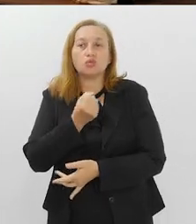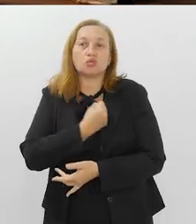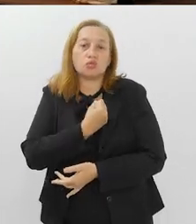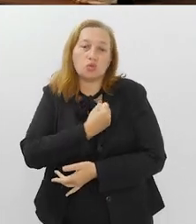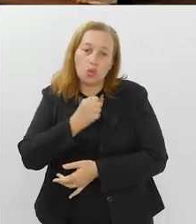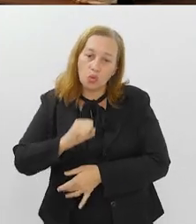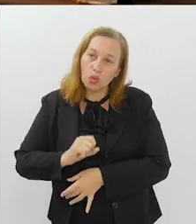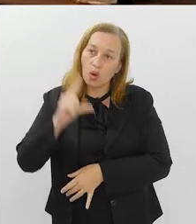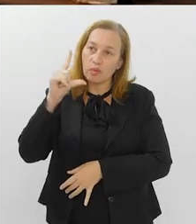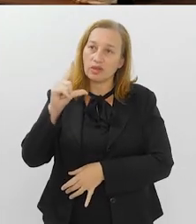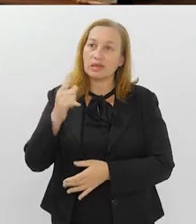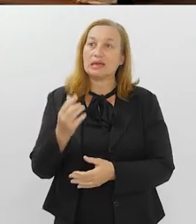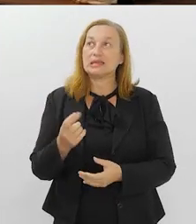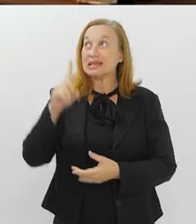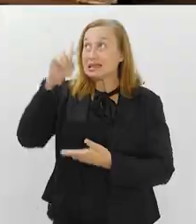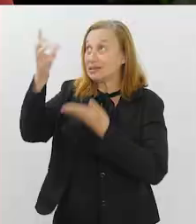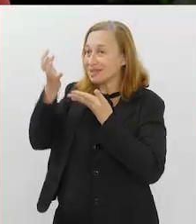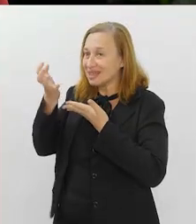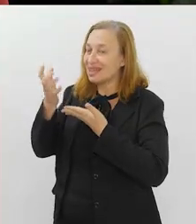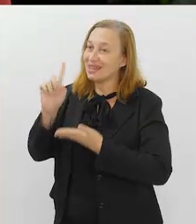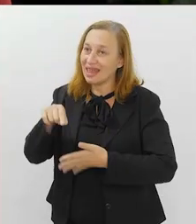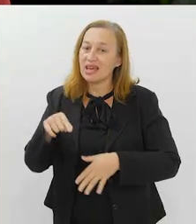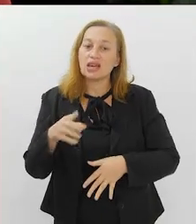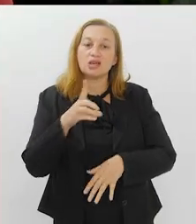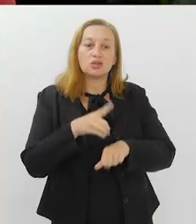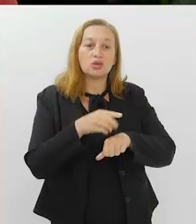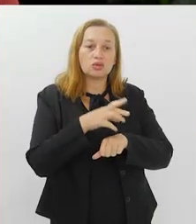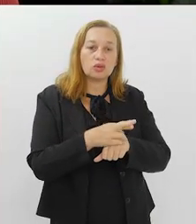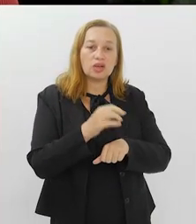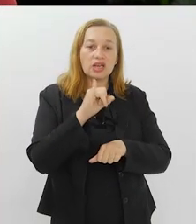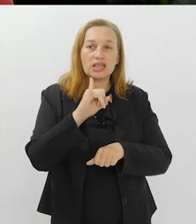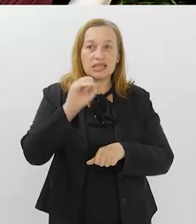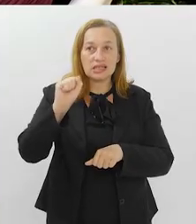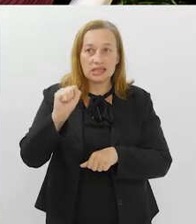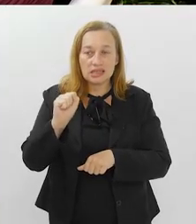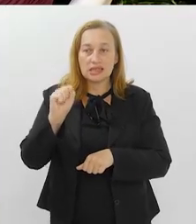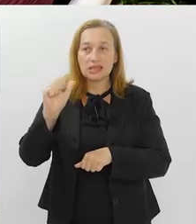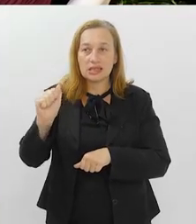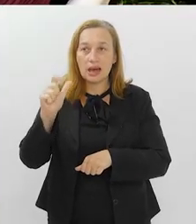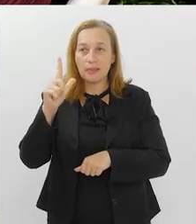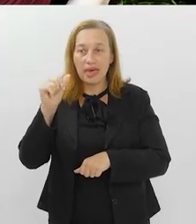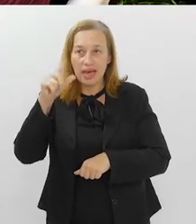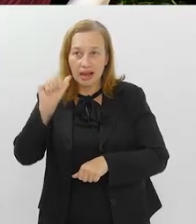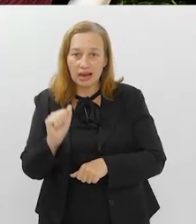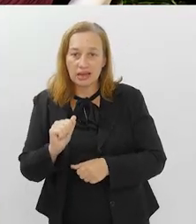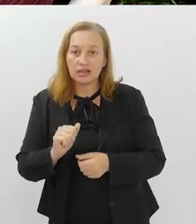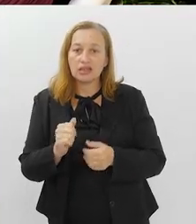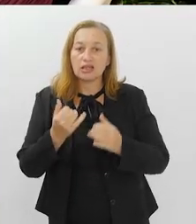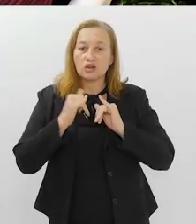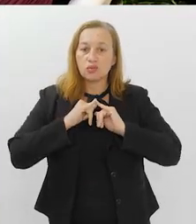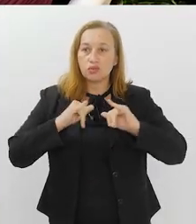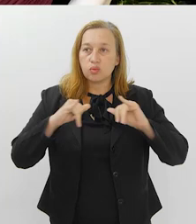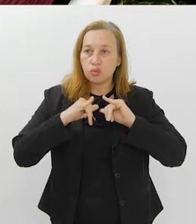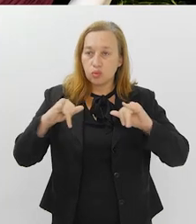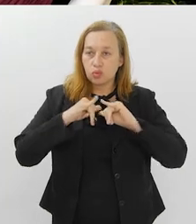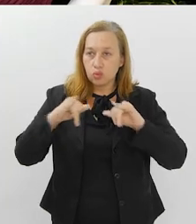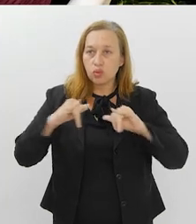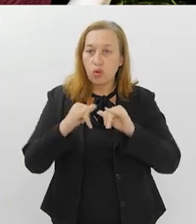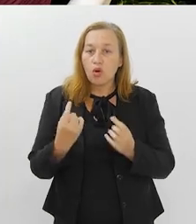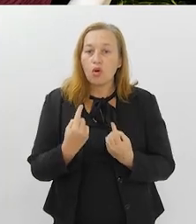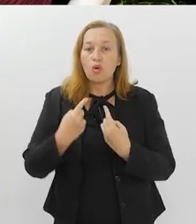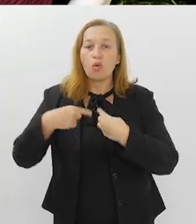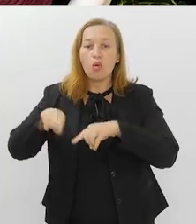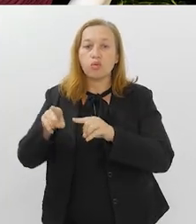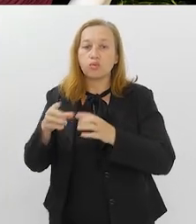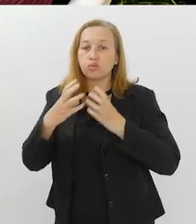acho que é aumentar, né? Se Deus quiser, né? É, doutora Isabela, a gente tem lidado aí com alertas, né? Globais contra